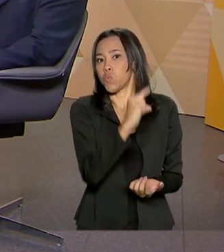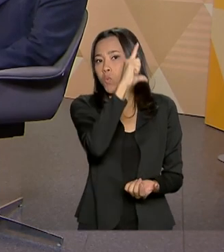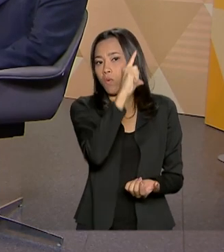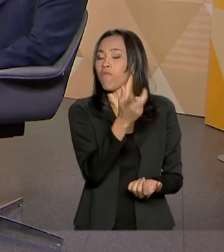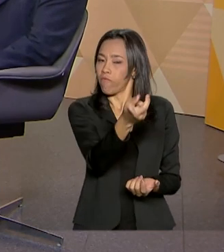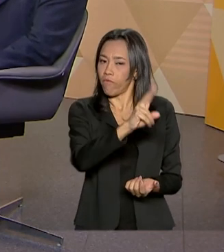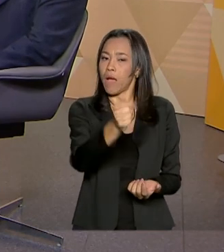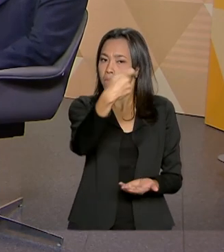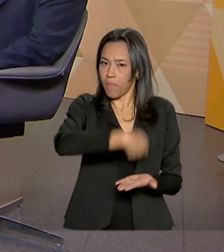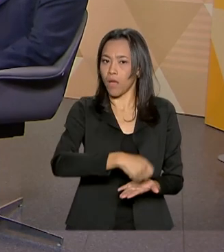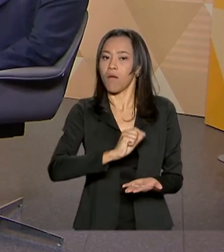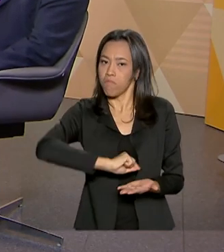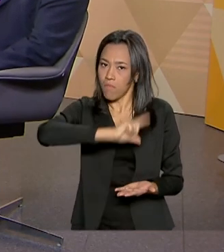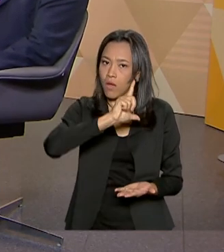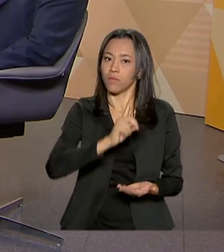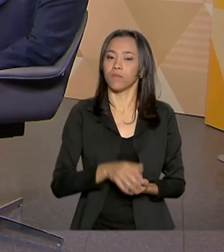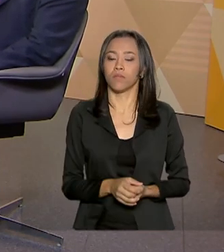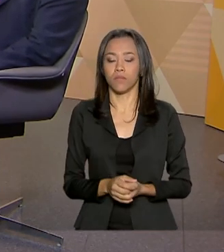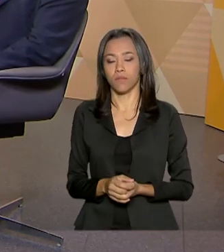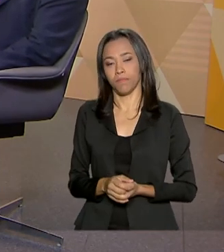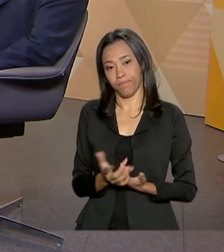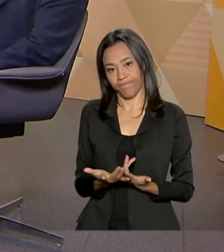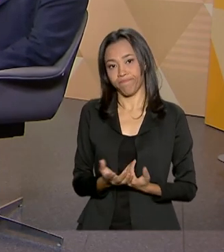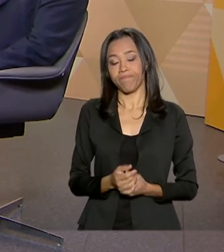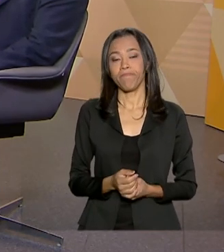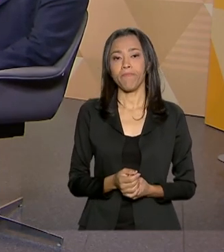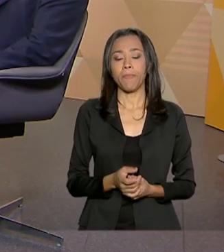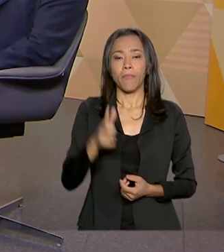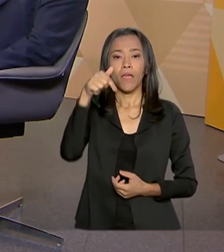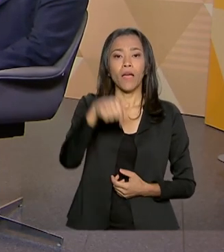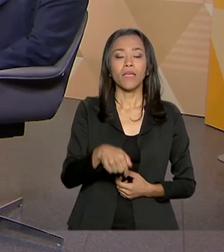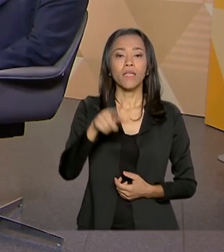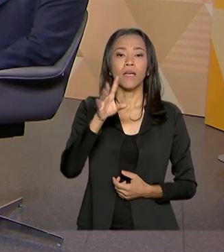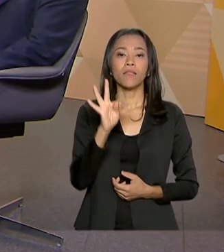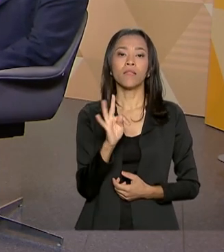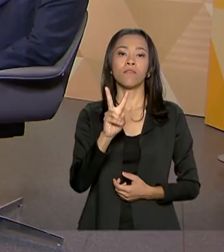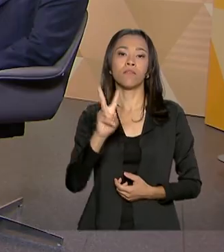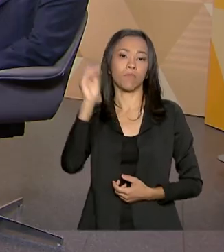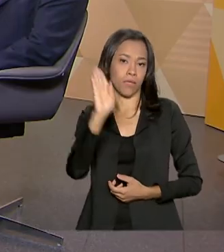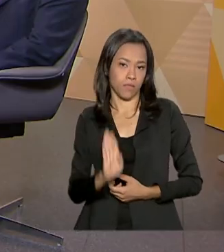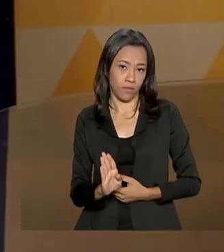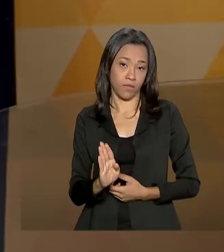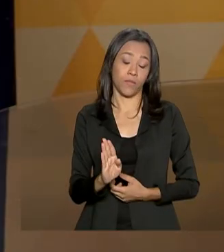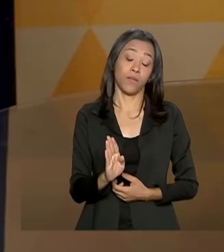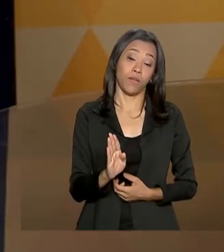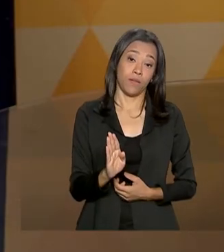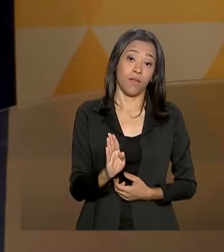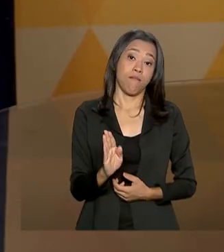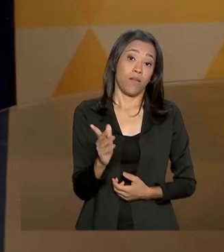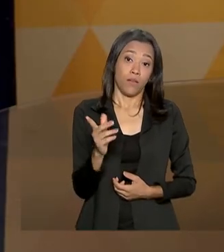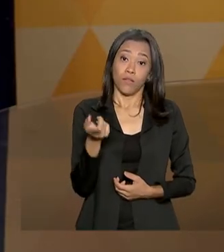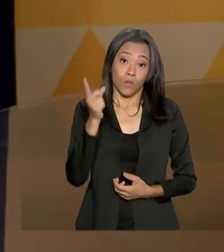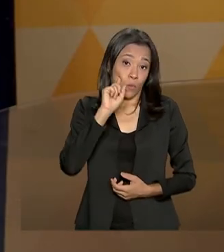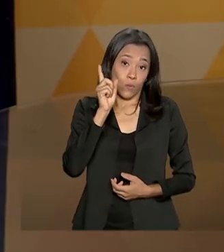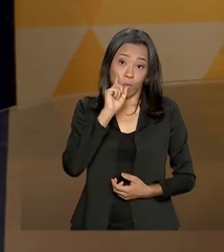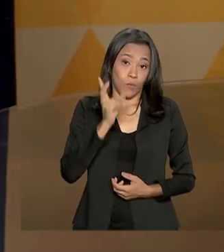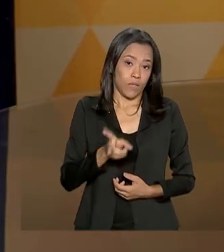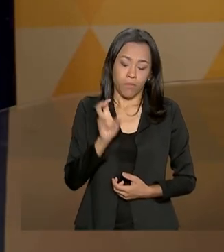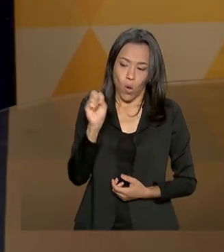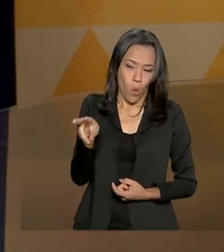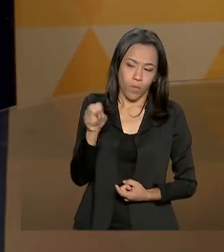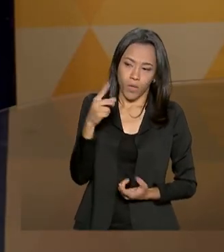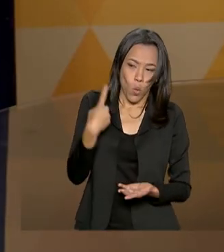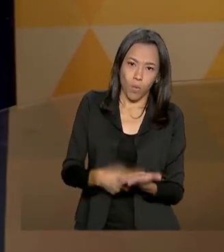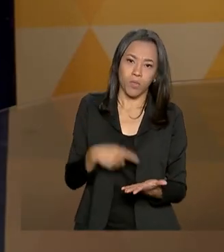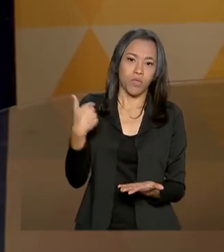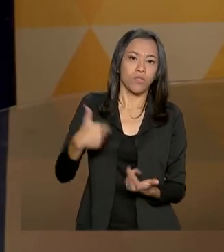mais. Perfeito. Aqui na TV Brasil, nós acompanhamos praticamente diariamente a agenda do senhor e o